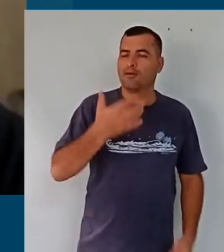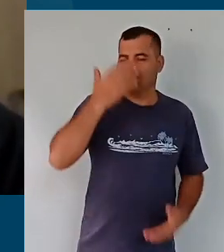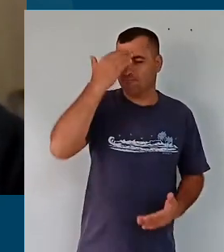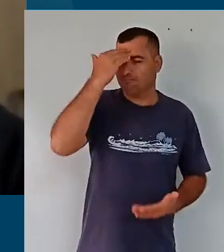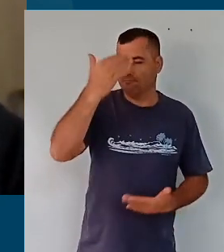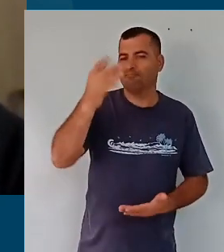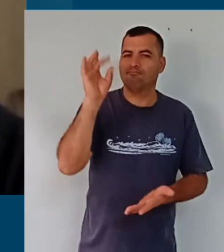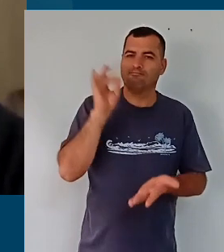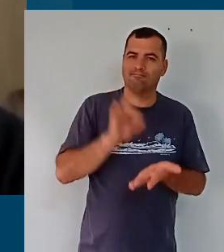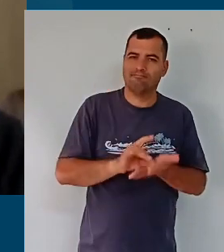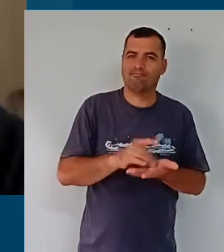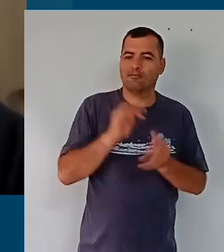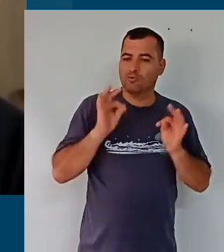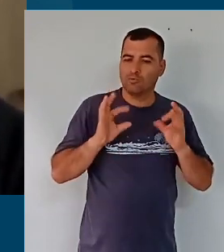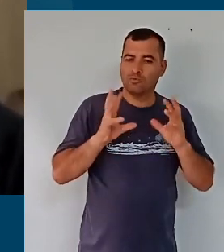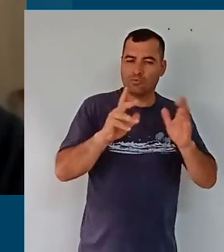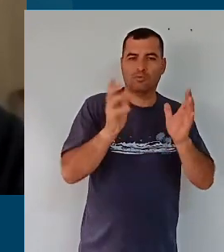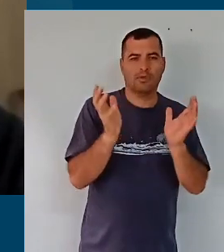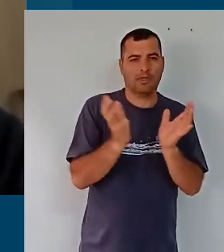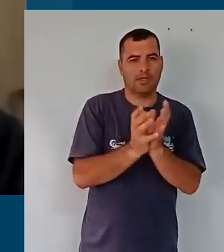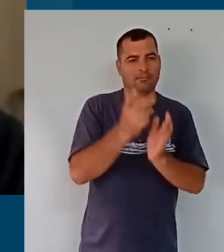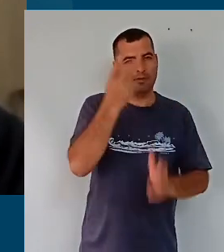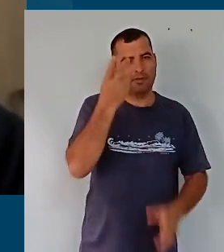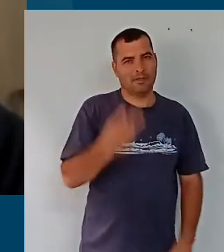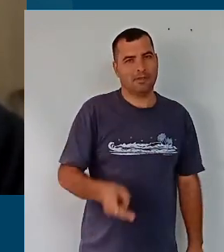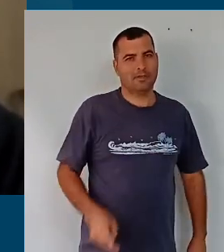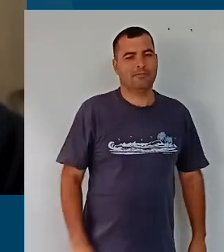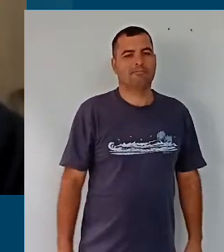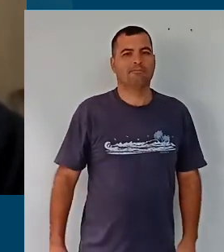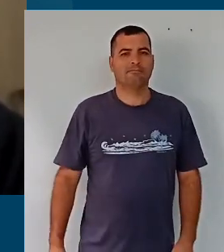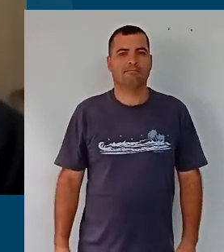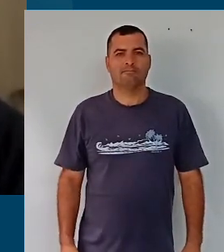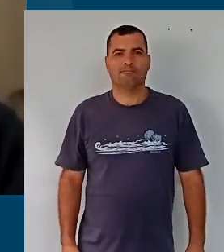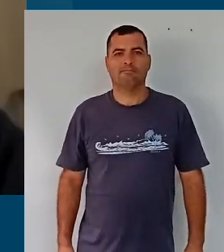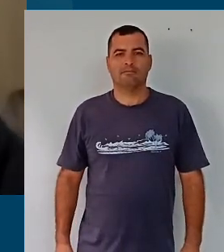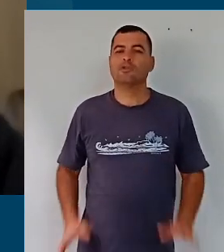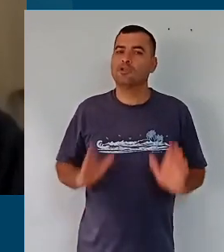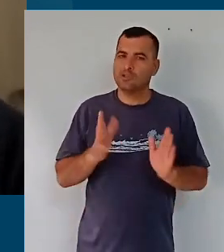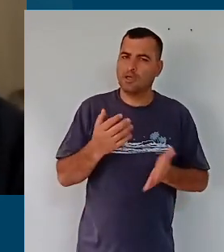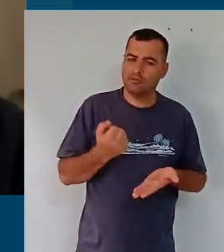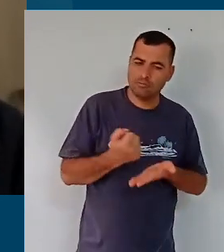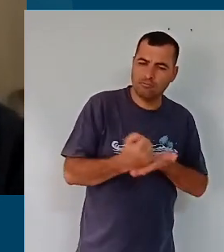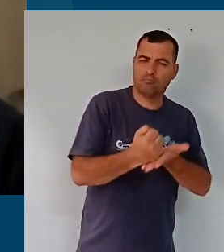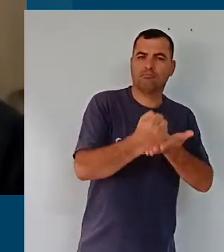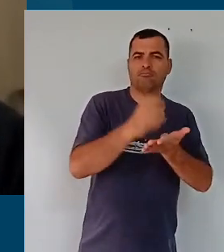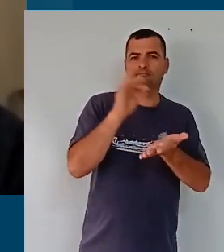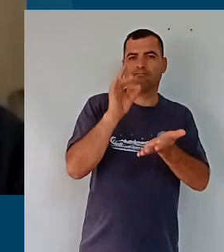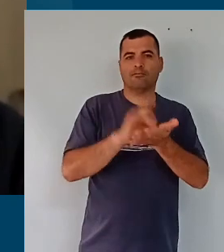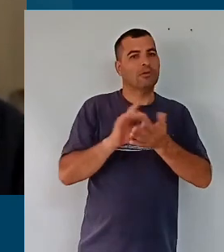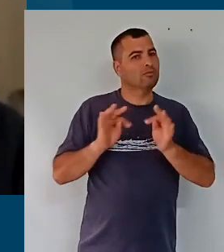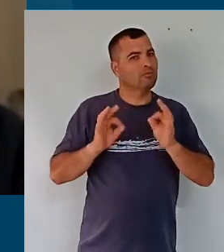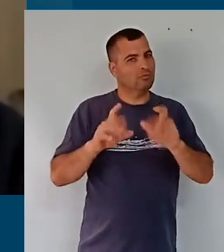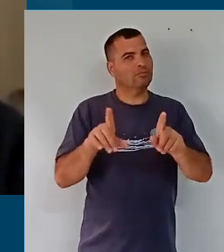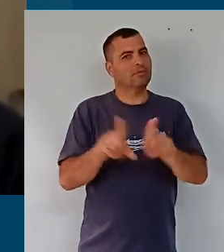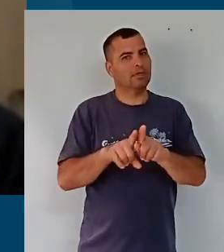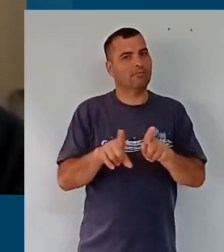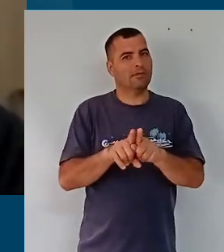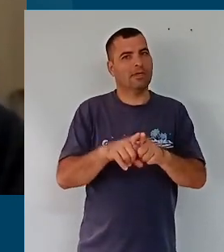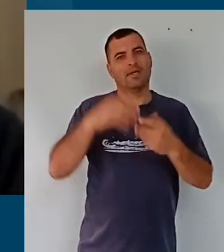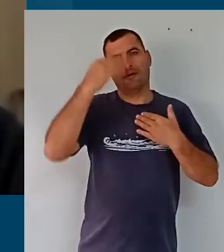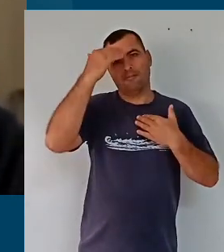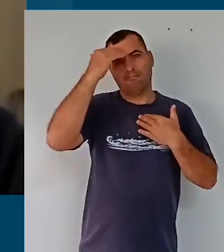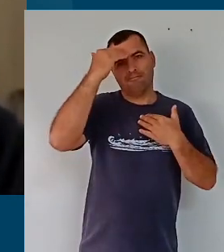aqui agradecer a toda a equipe do centro de formação que esteve por trás de todo esse movimento e, logicamente,